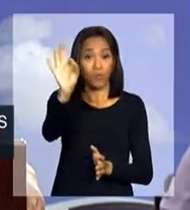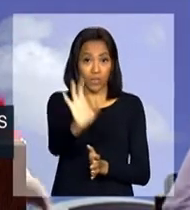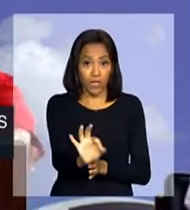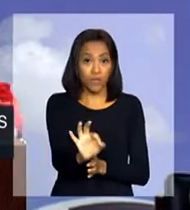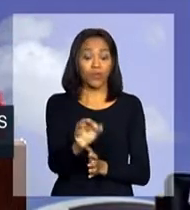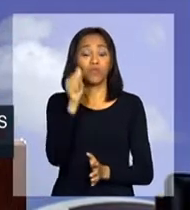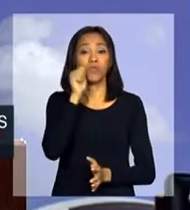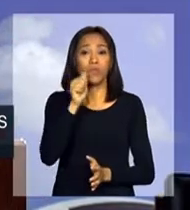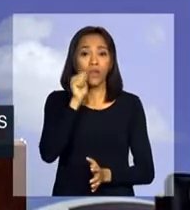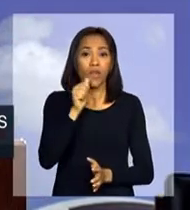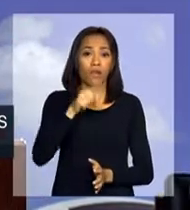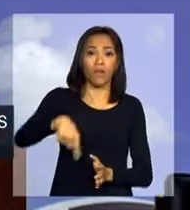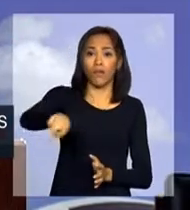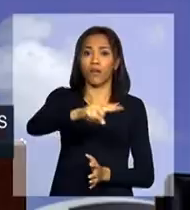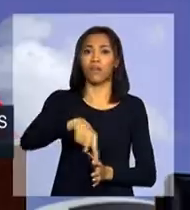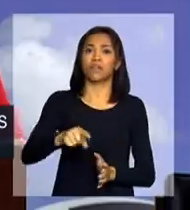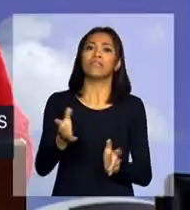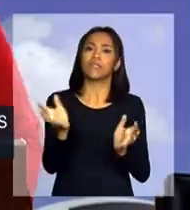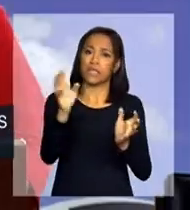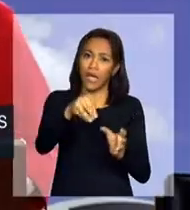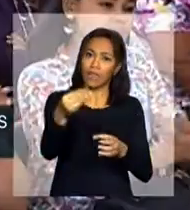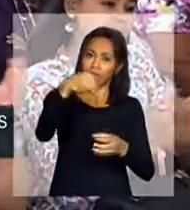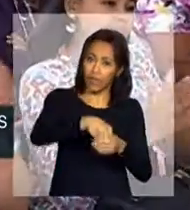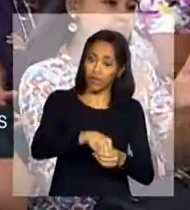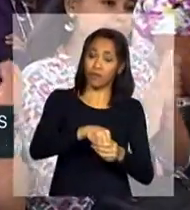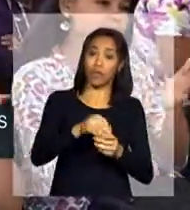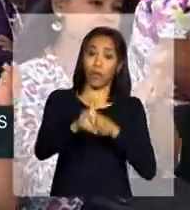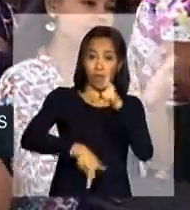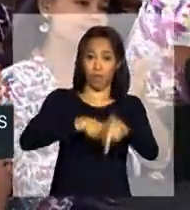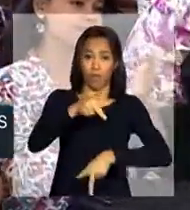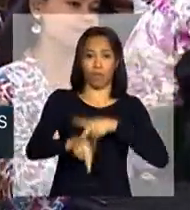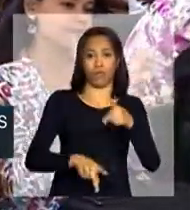mulheres que constituem a população brasileira.